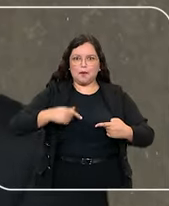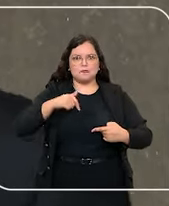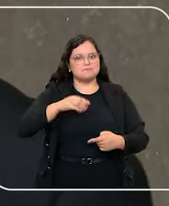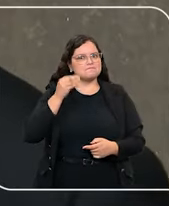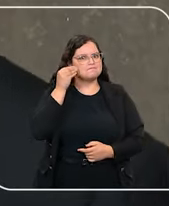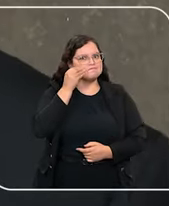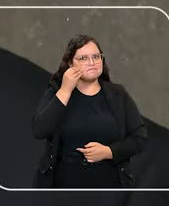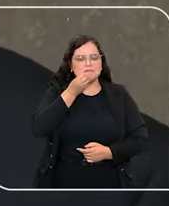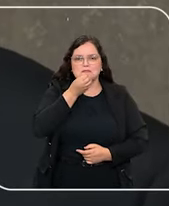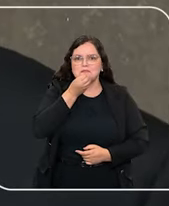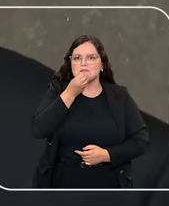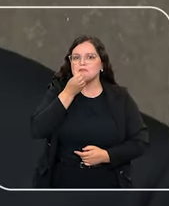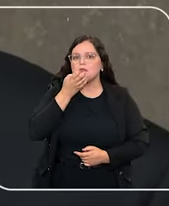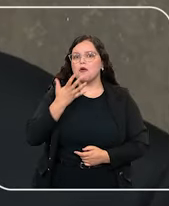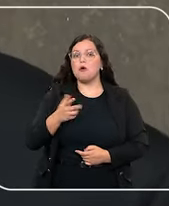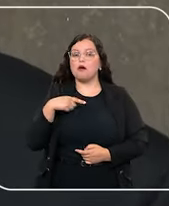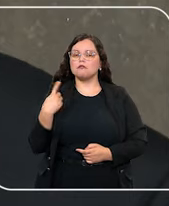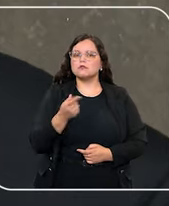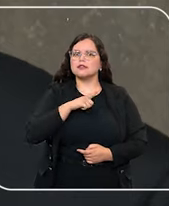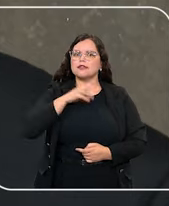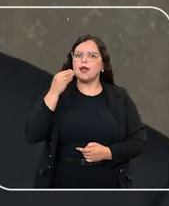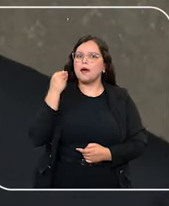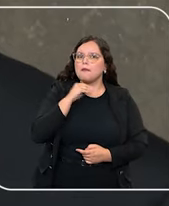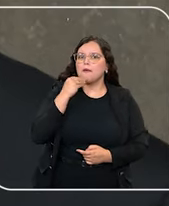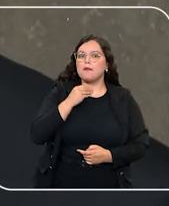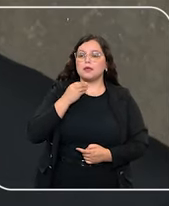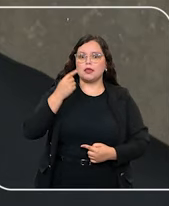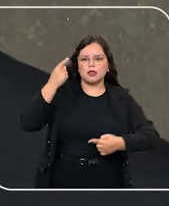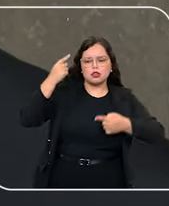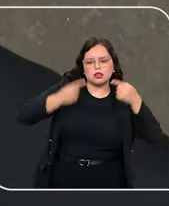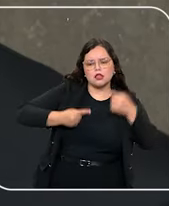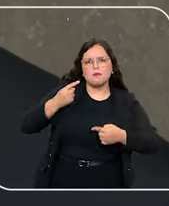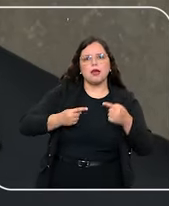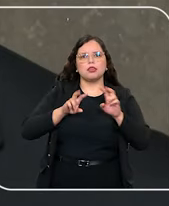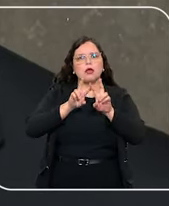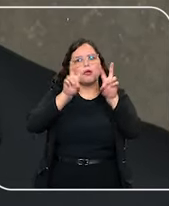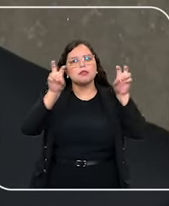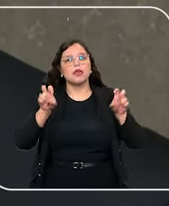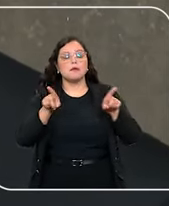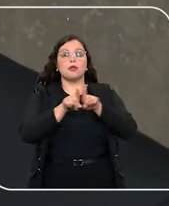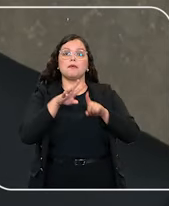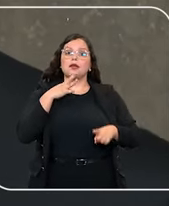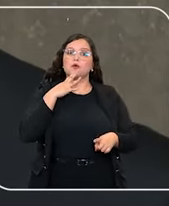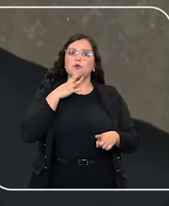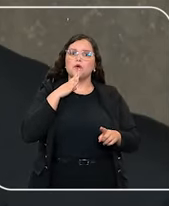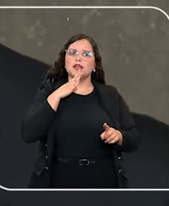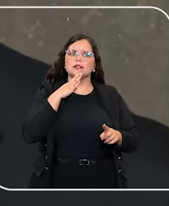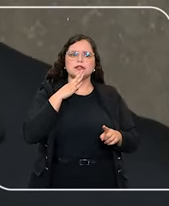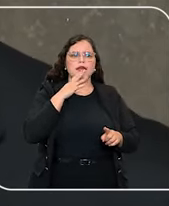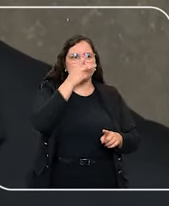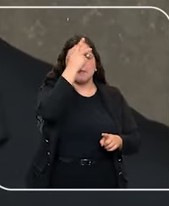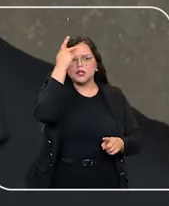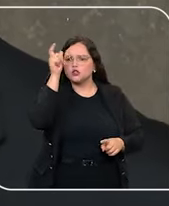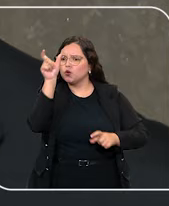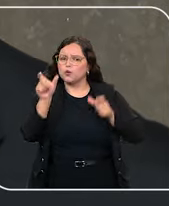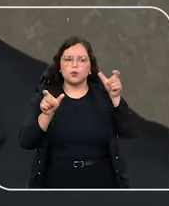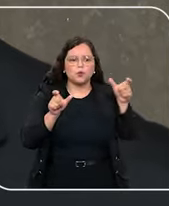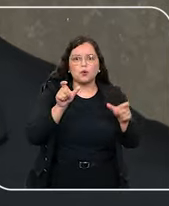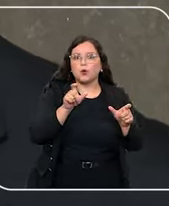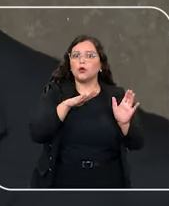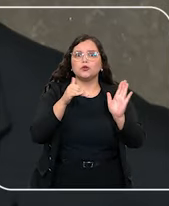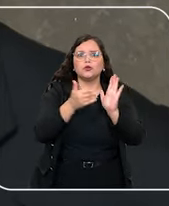sempre uma experiência muito boa, porque a gente tem a oportunidade de debater os temas, mas também de conhecer pessoas de todas as